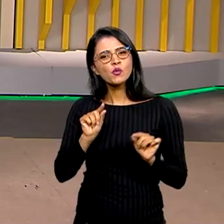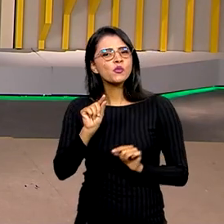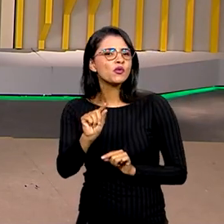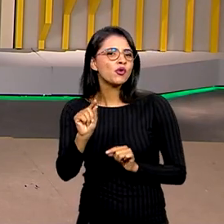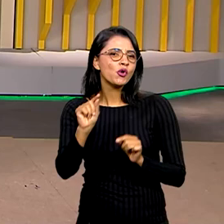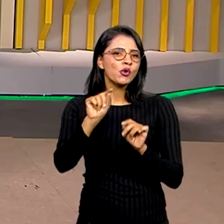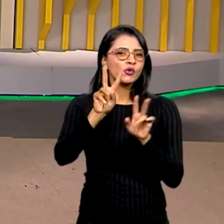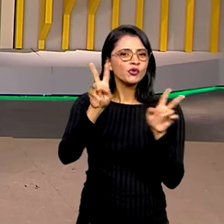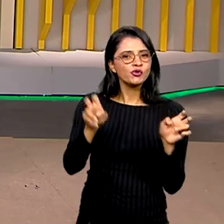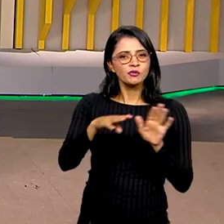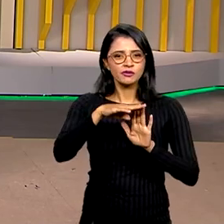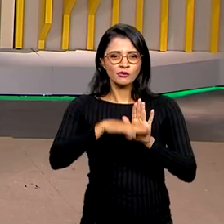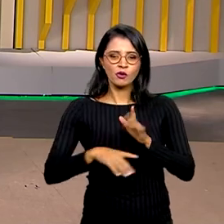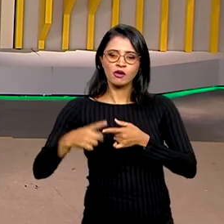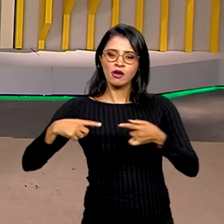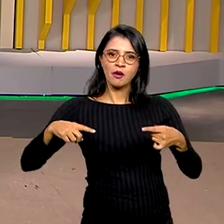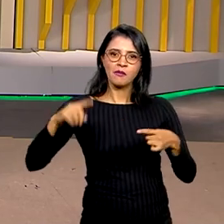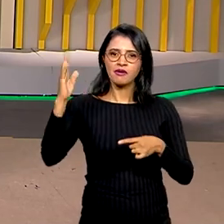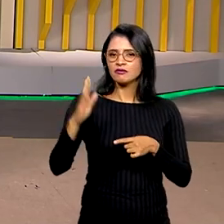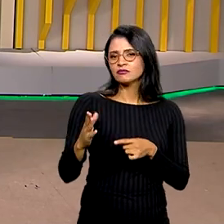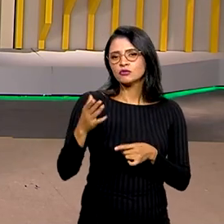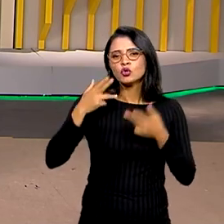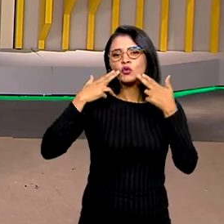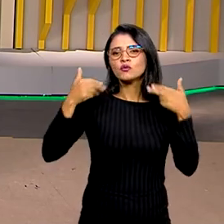mais sobre o Desenrola Brasil, qual que é a novidade?